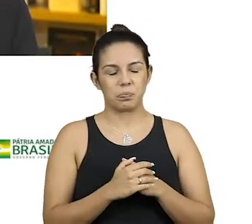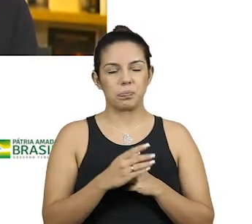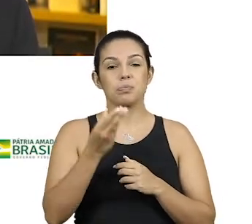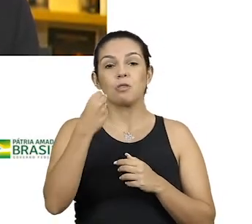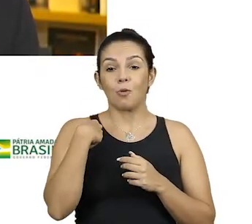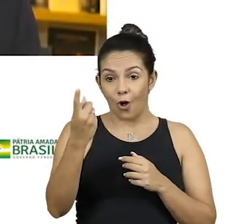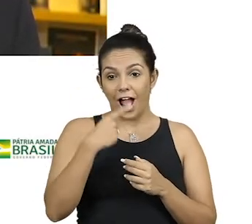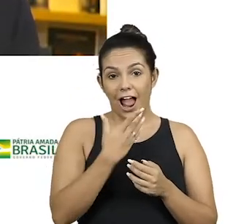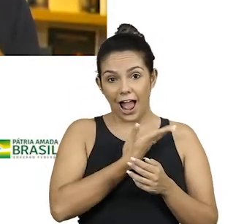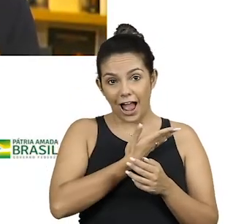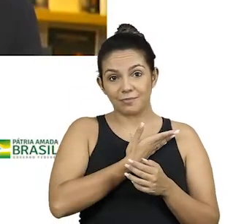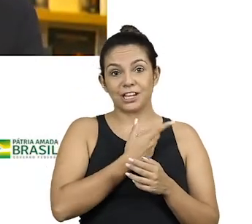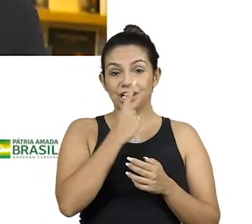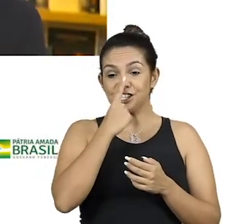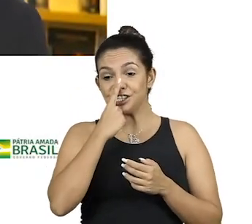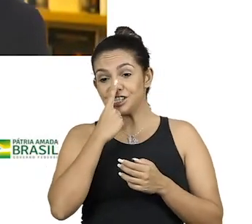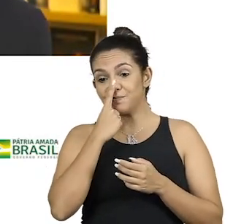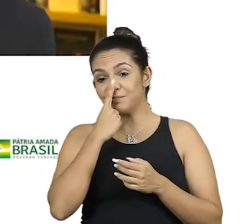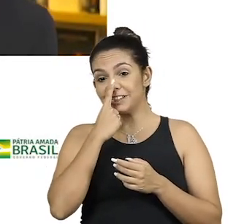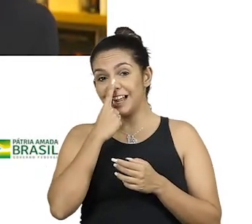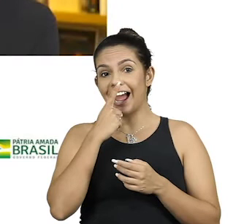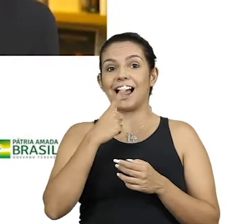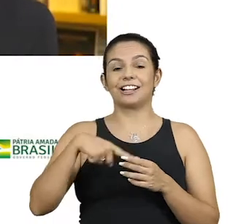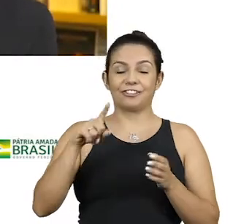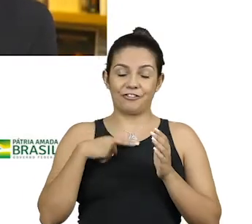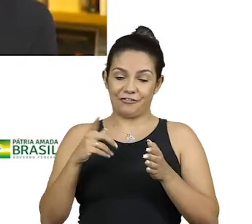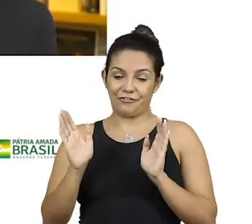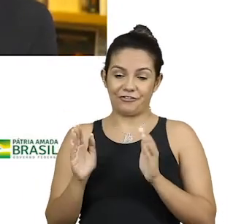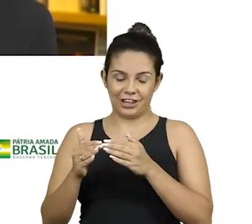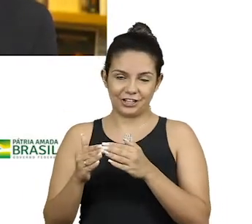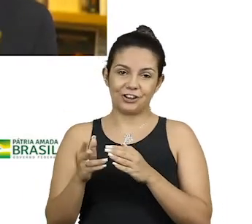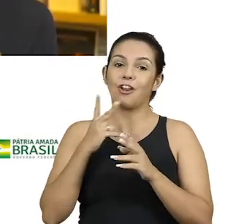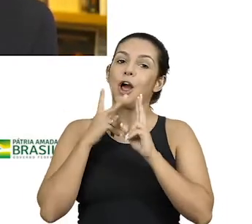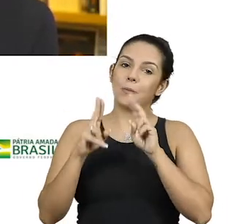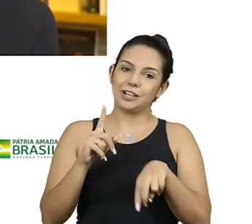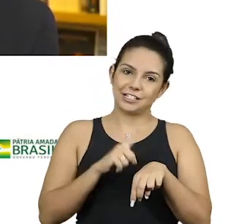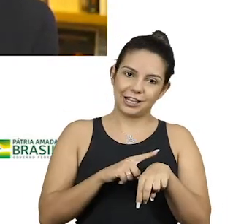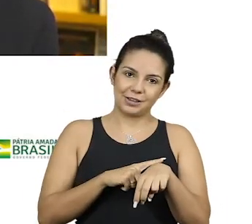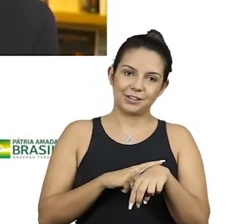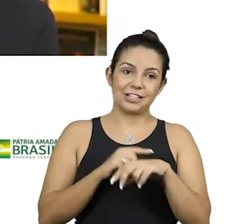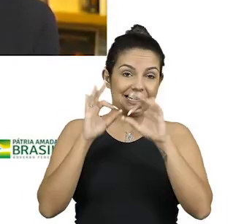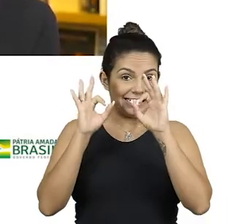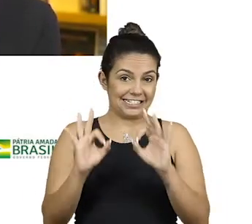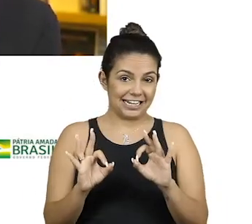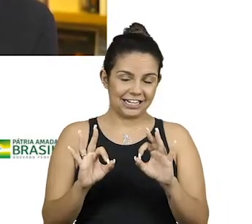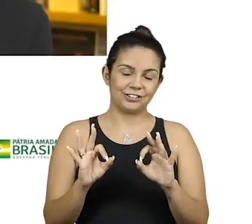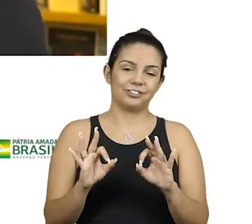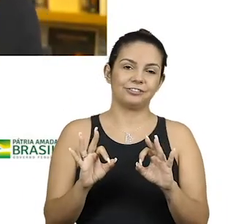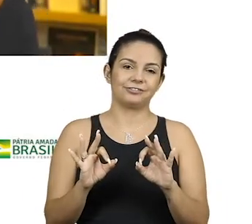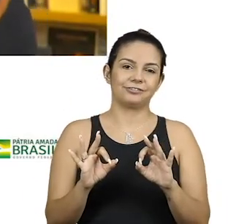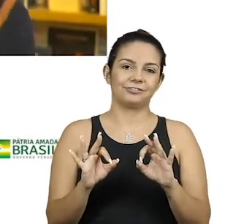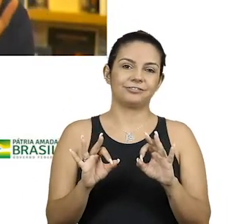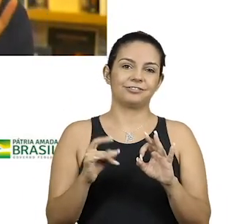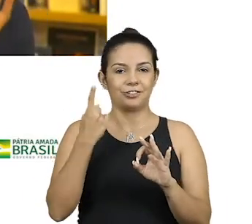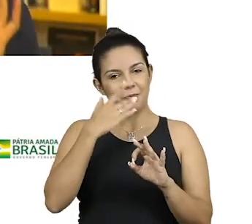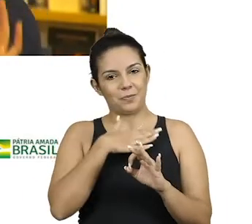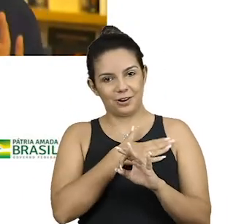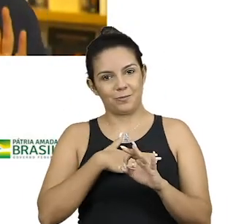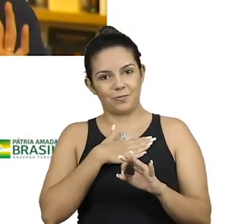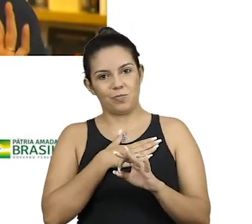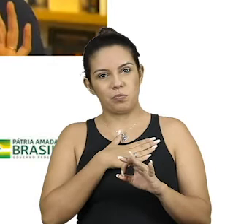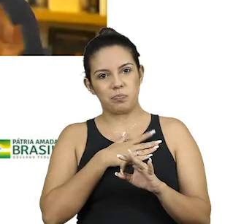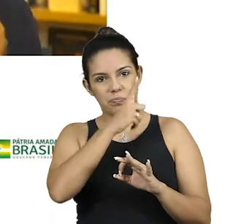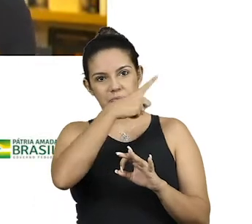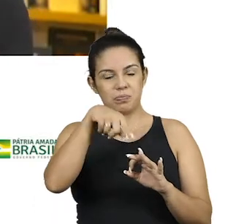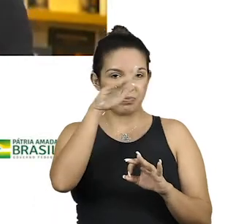uma coisa... Agora, ao mesmo tempo, isso na medida certa dá um prazer para o espectador, como se estivesse vendo pelo